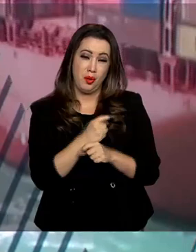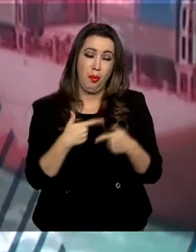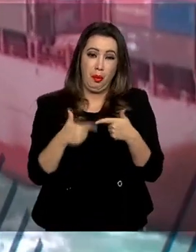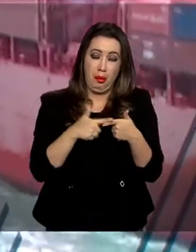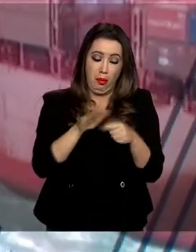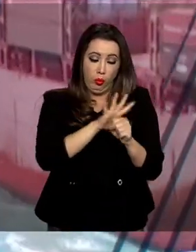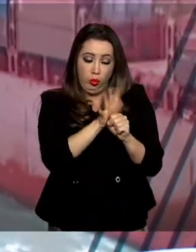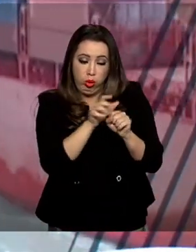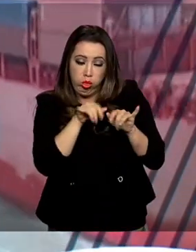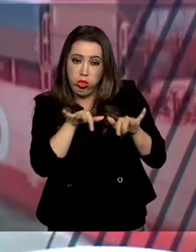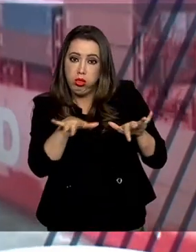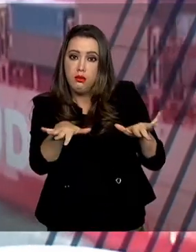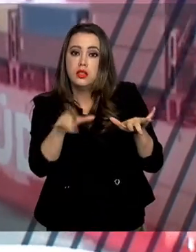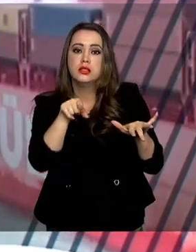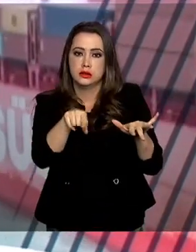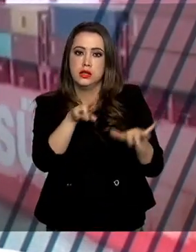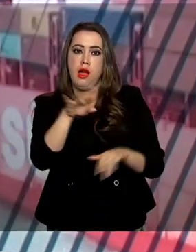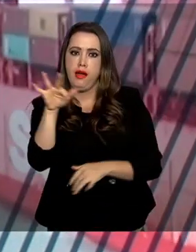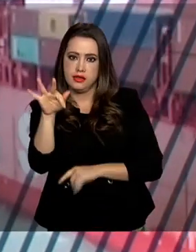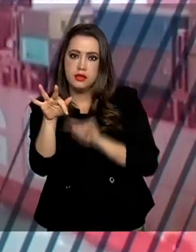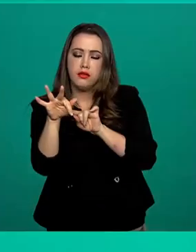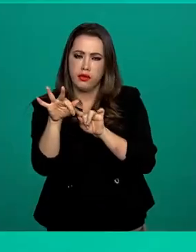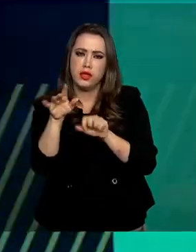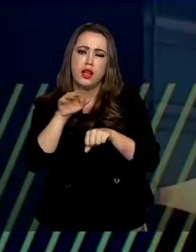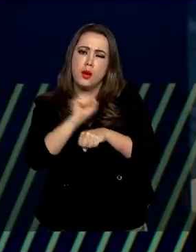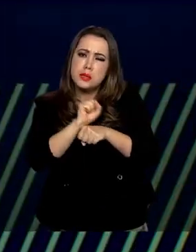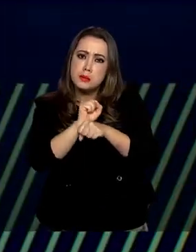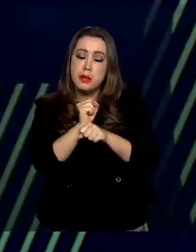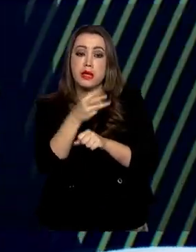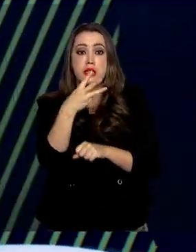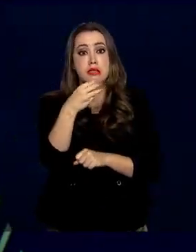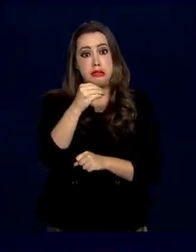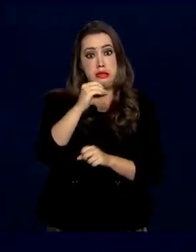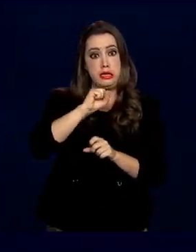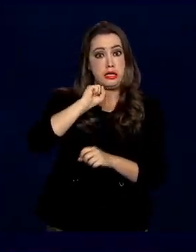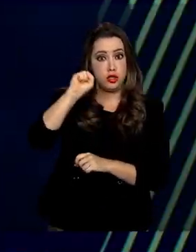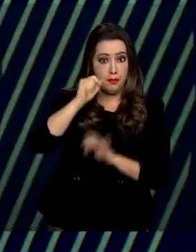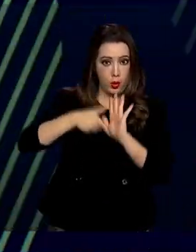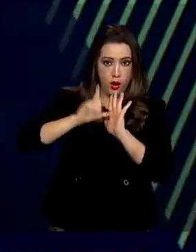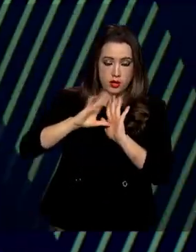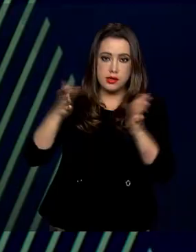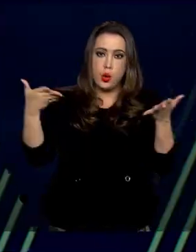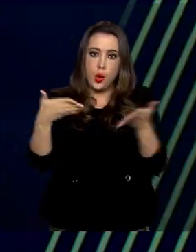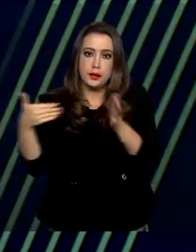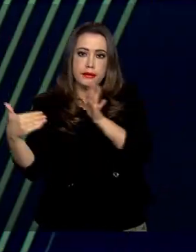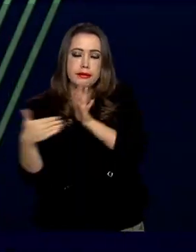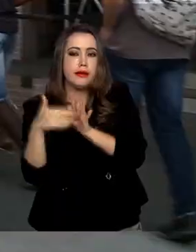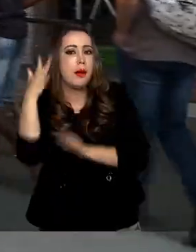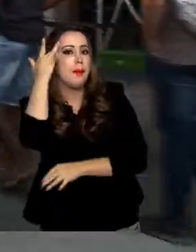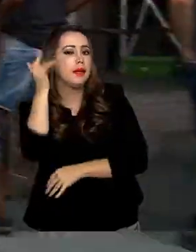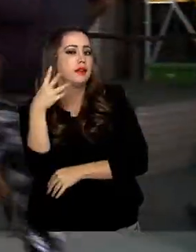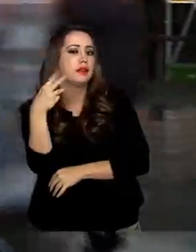causa da pandemia, a Receita prorrogou o prazo de 30 de abril para amanhã, 30 de junho.